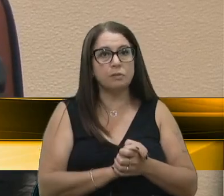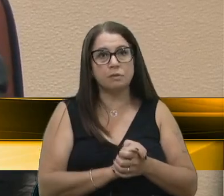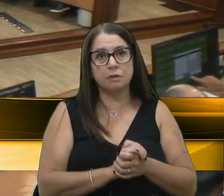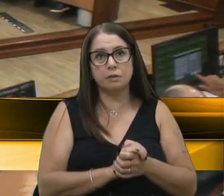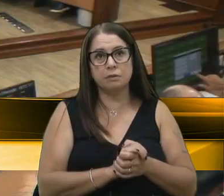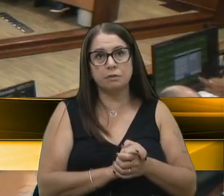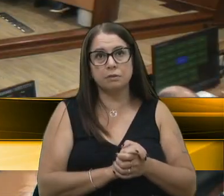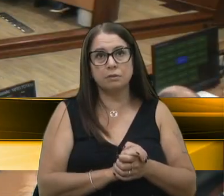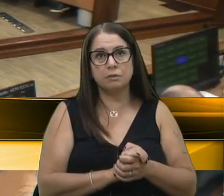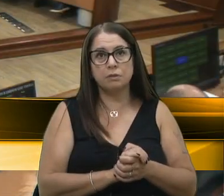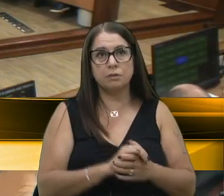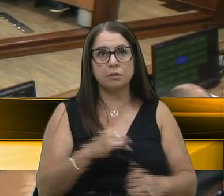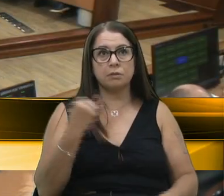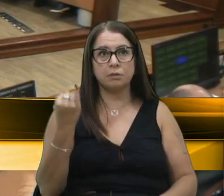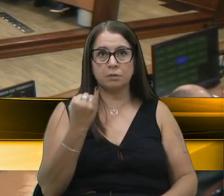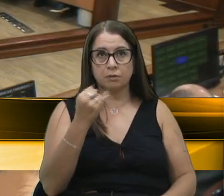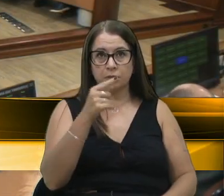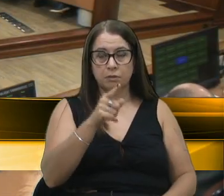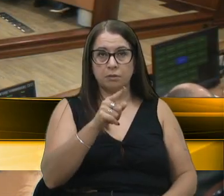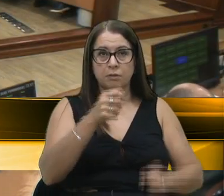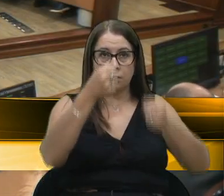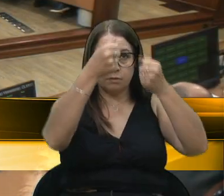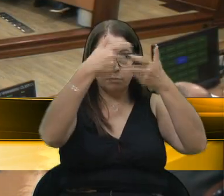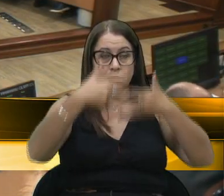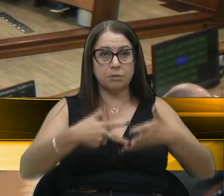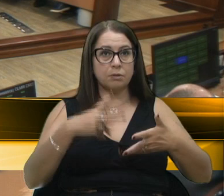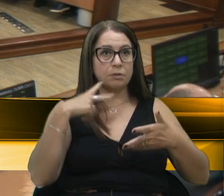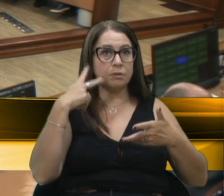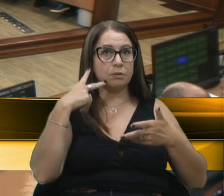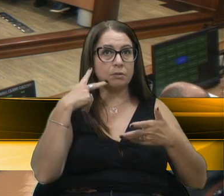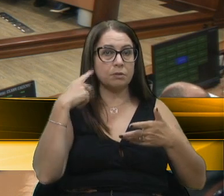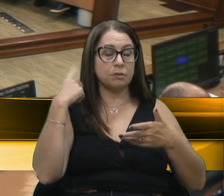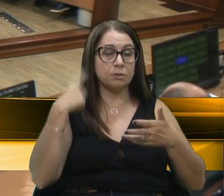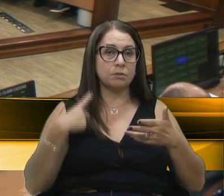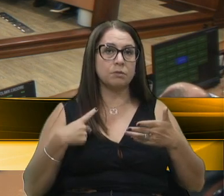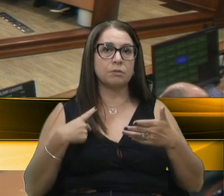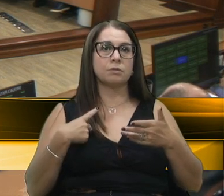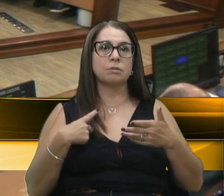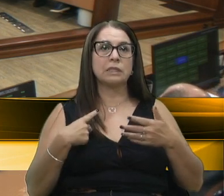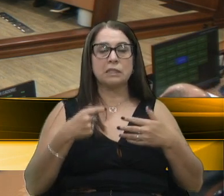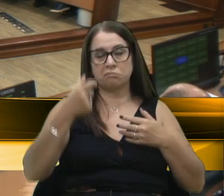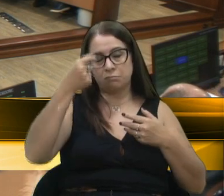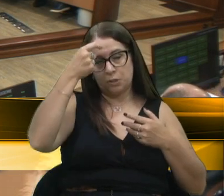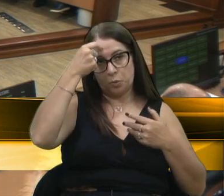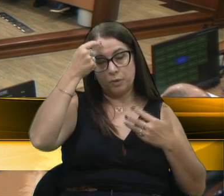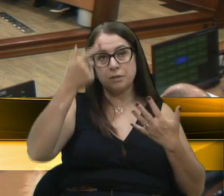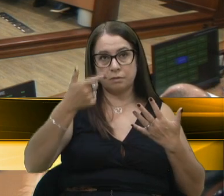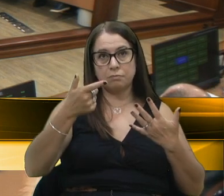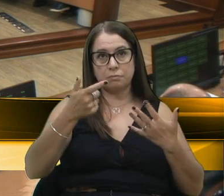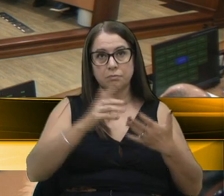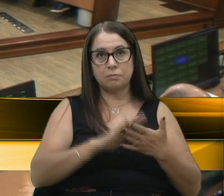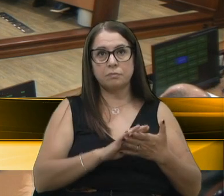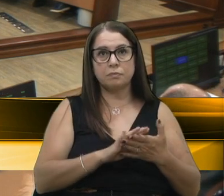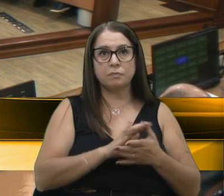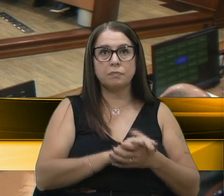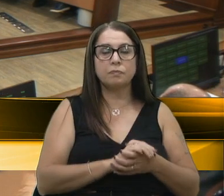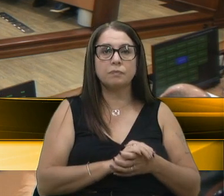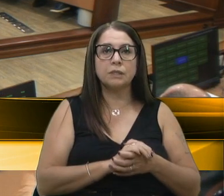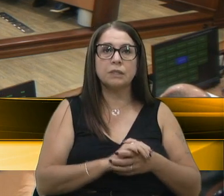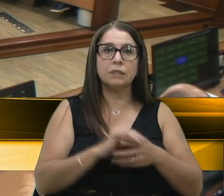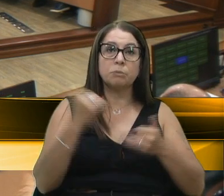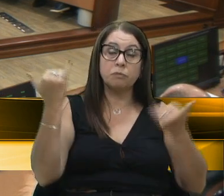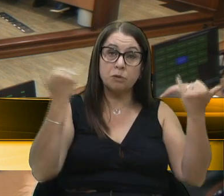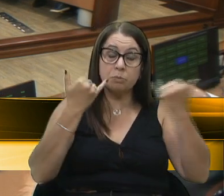O que é a explanação da vereadora Denise, consciente, nos passou informações